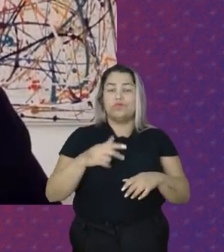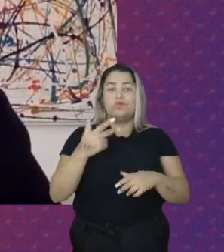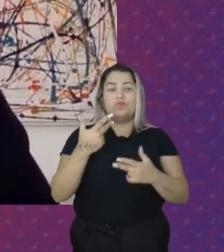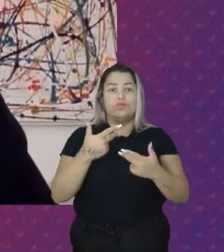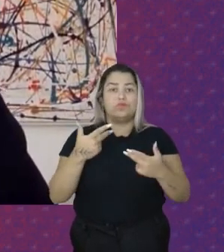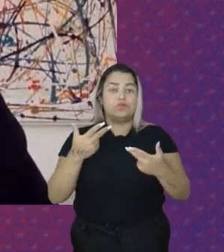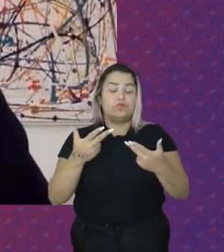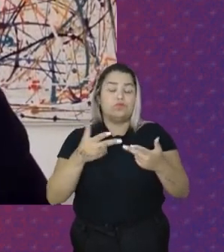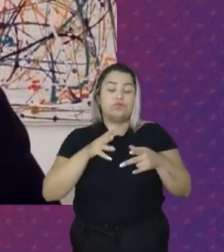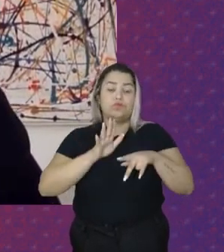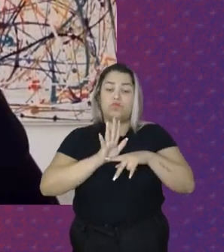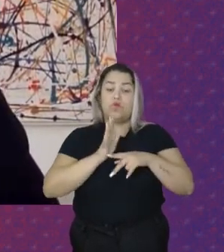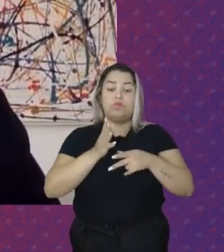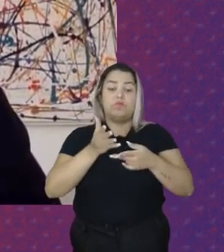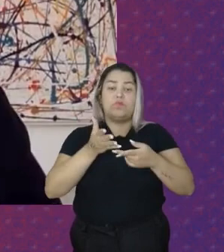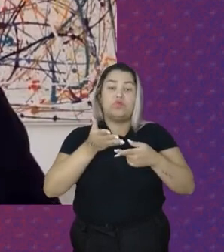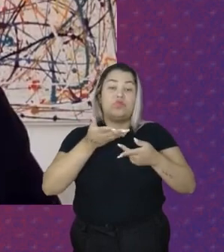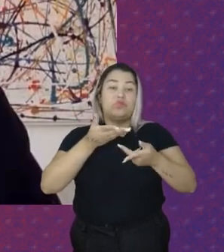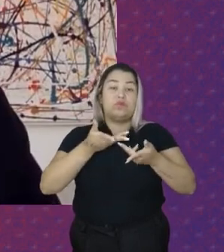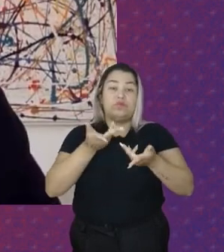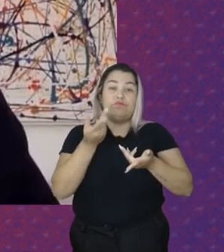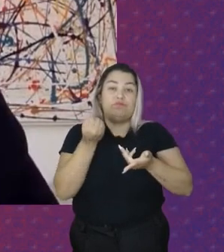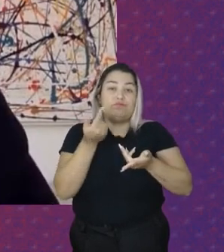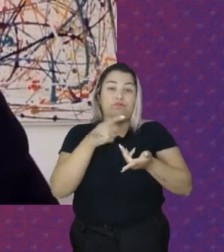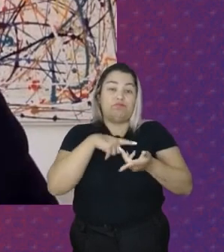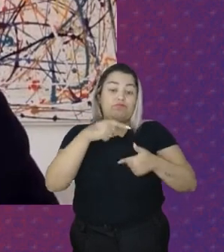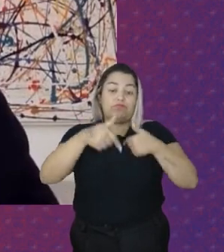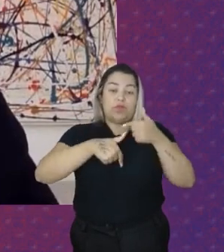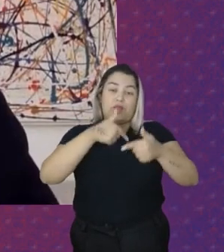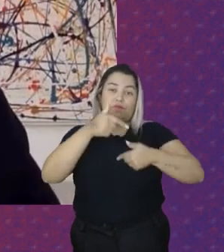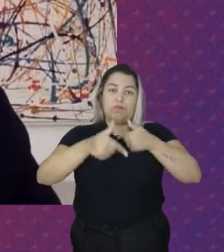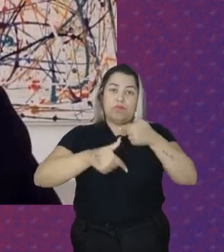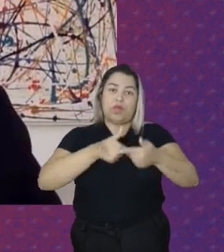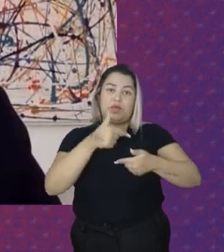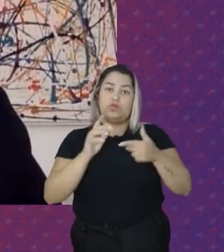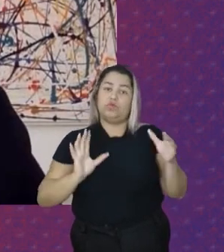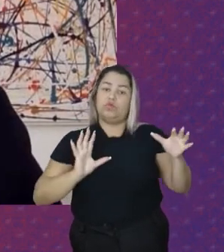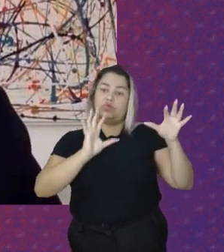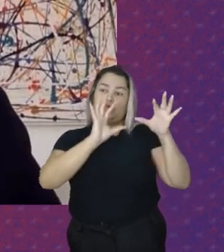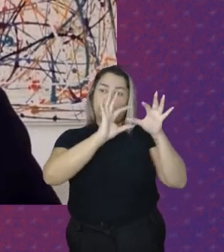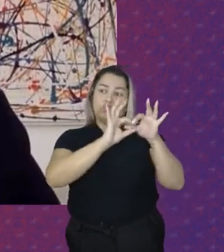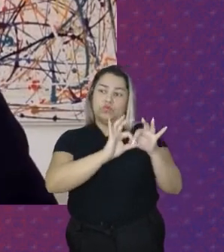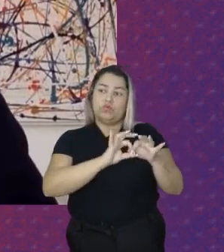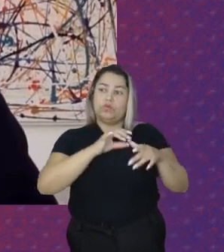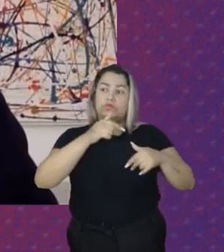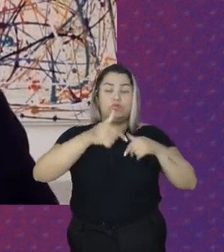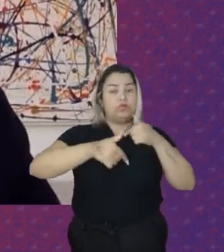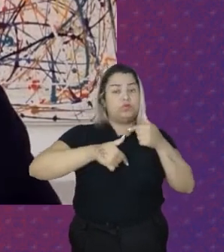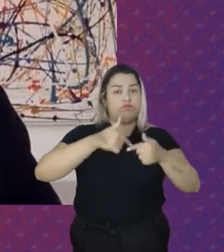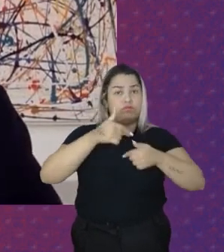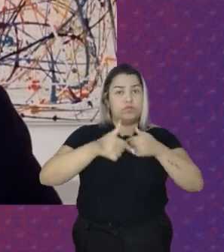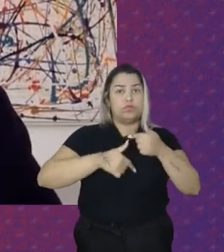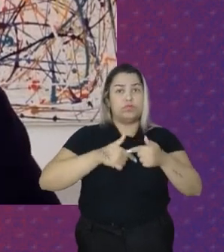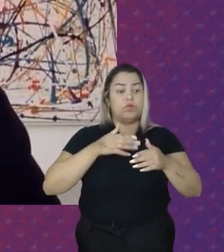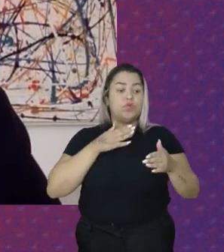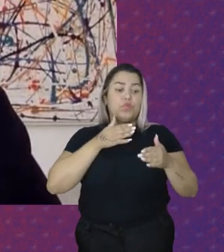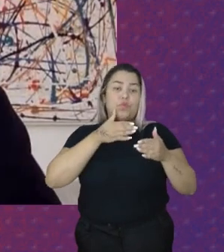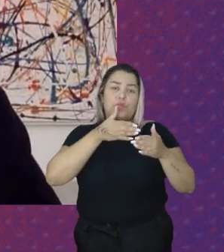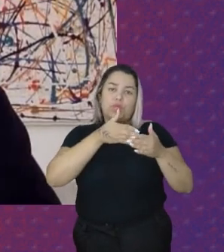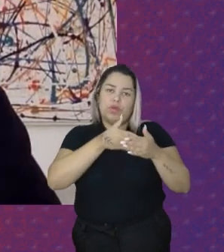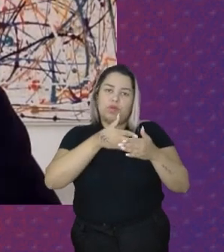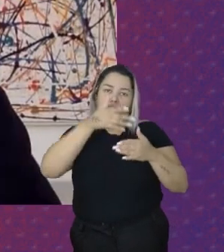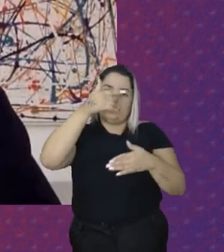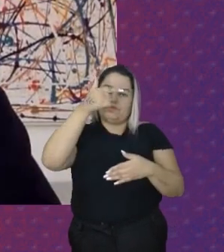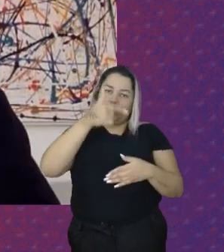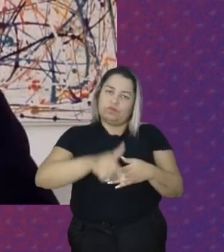A ausência De formalidade No vínculo Empregatício É um obstáculo A garantia